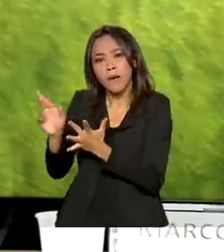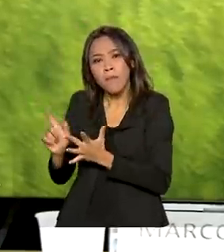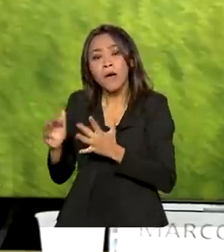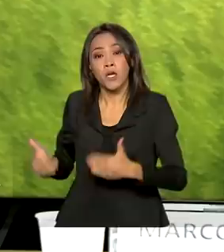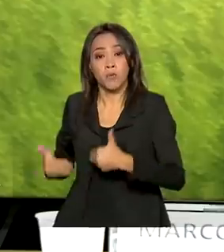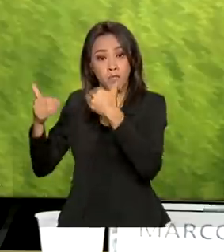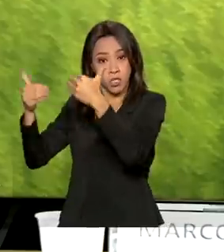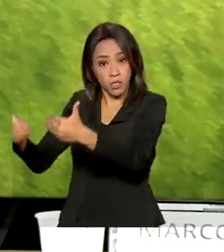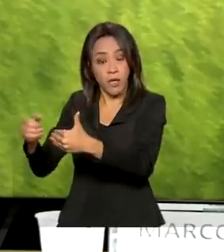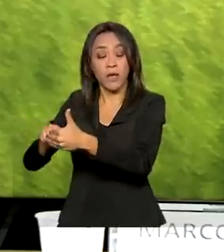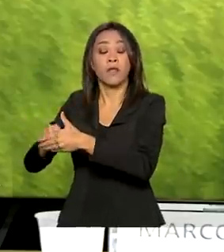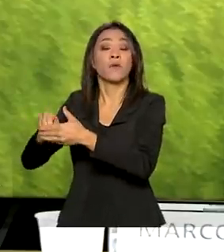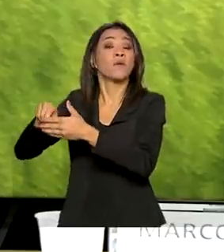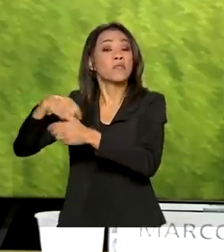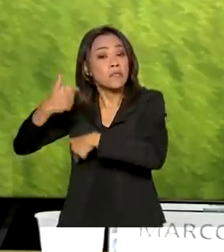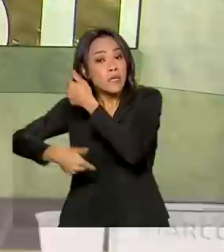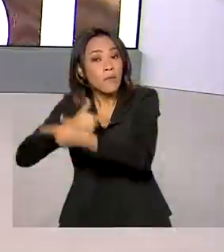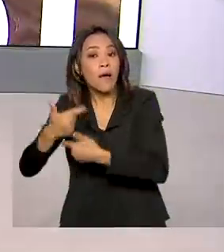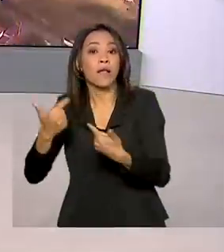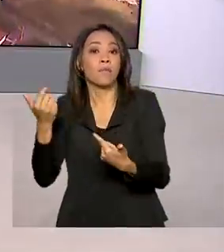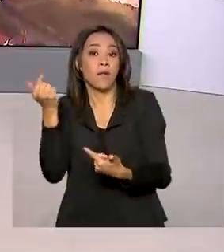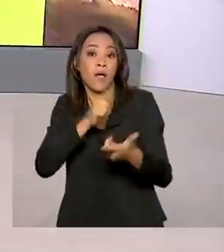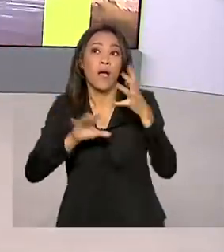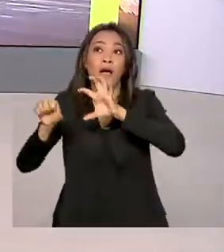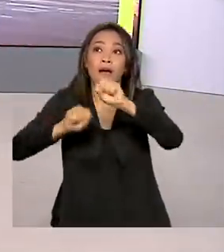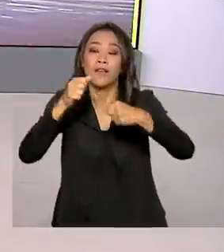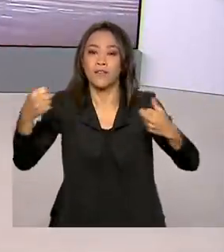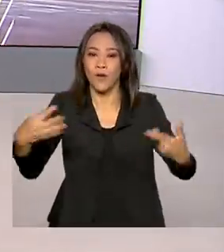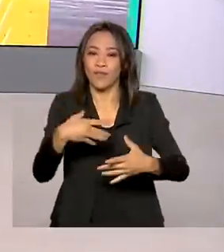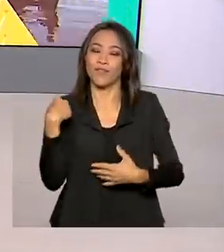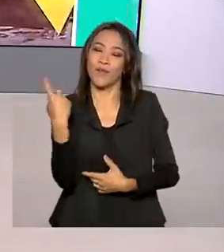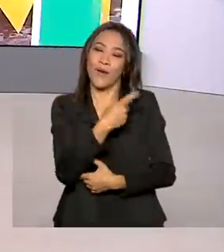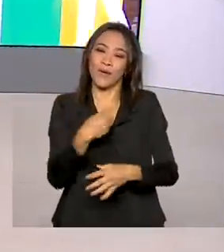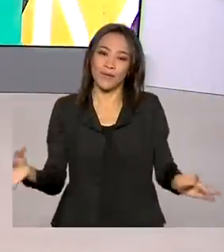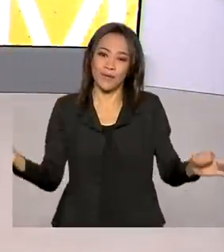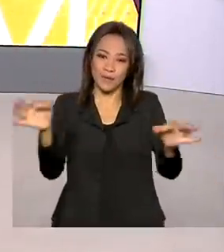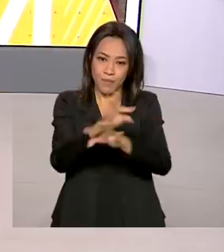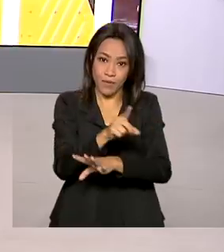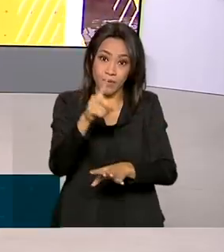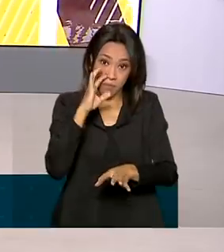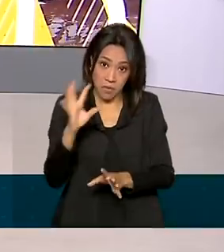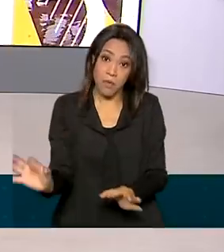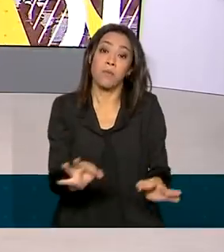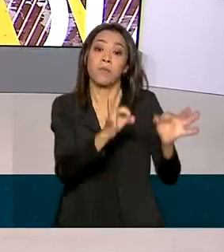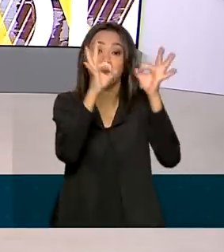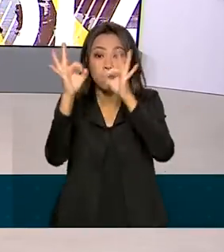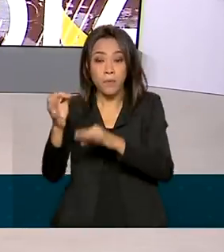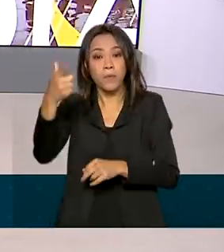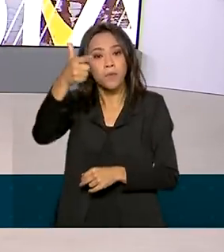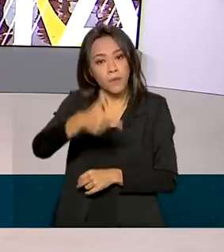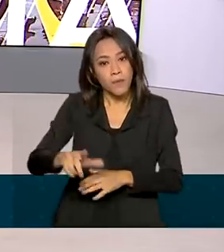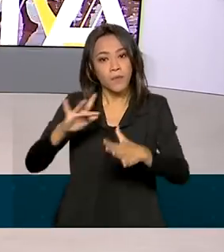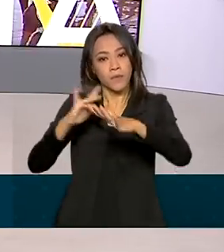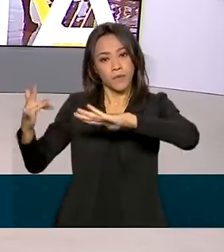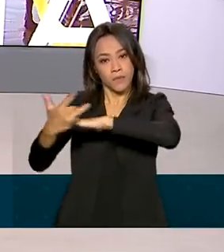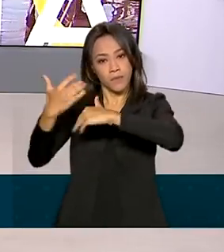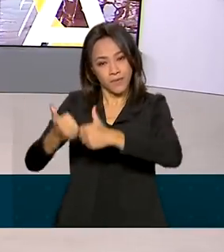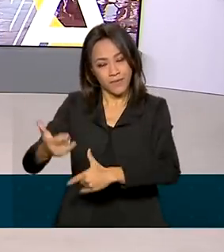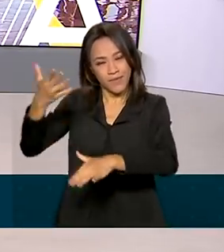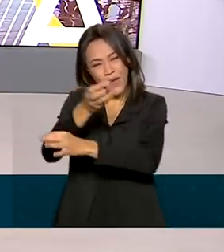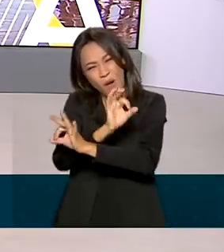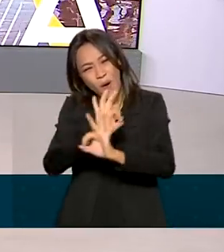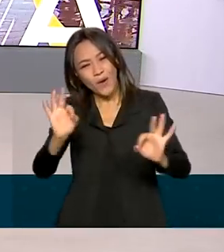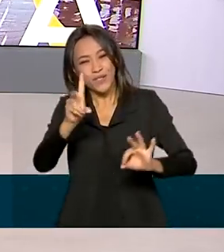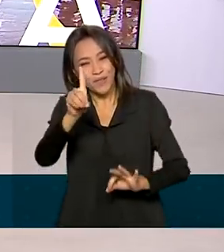pelo alcance de novos mercados. E o Brasil em Dia fica por aqui, você pode rever as reportagens em nossas redes sociais. Um